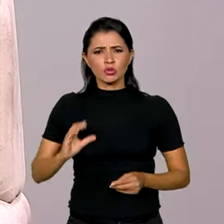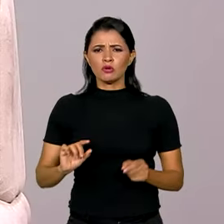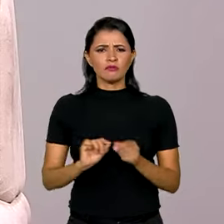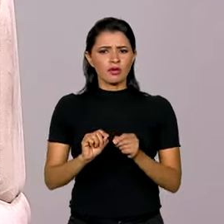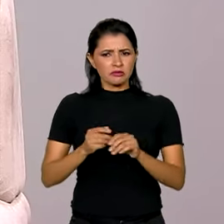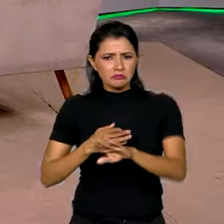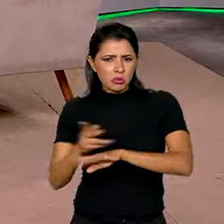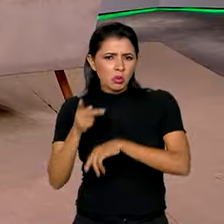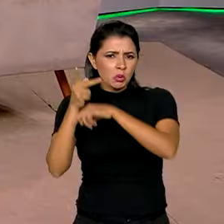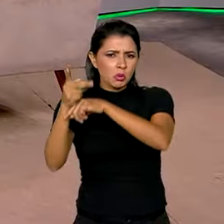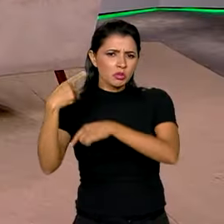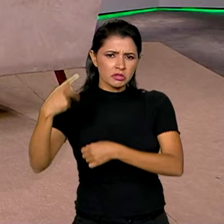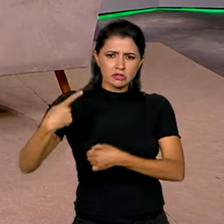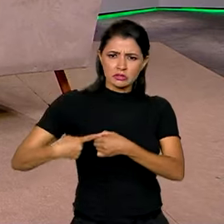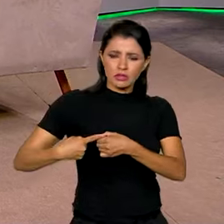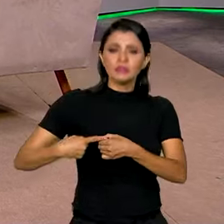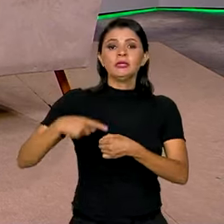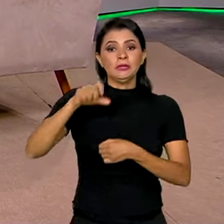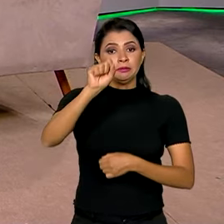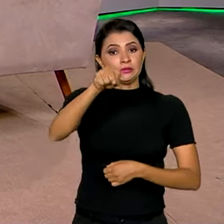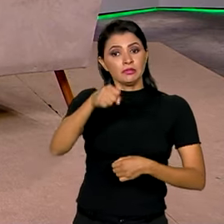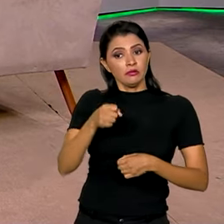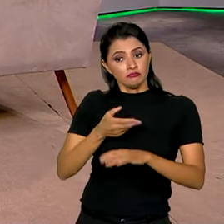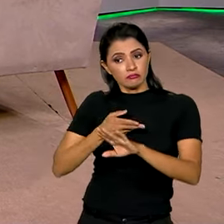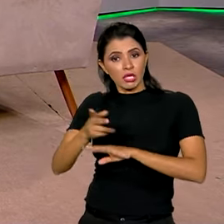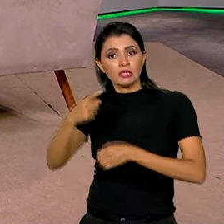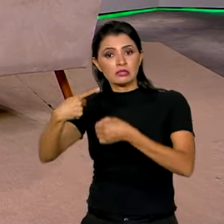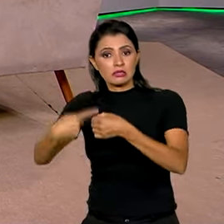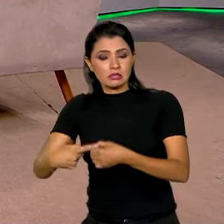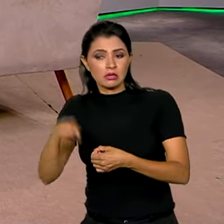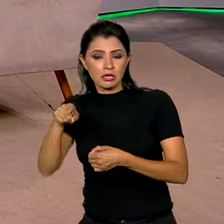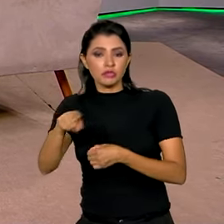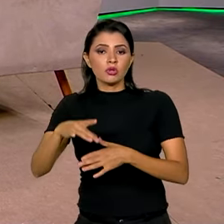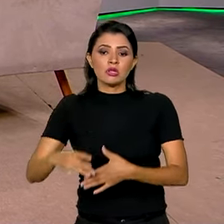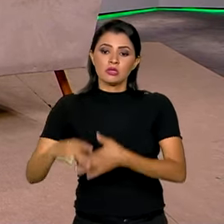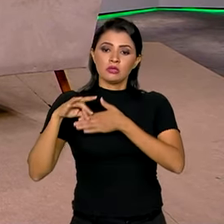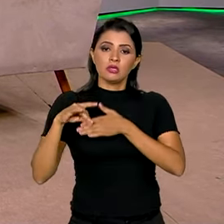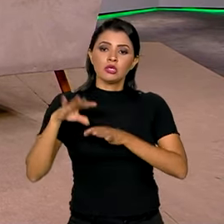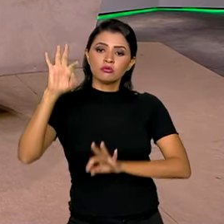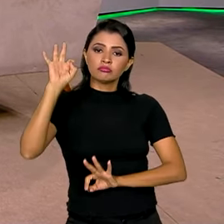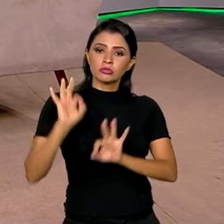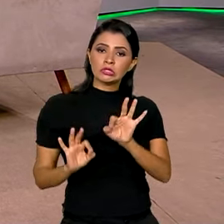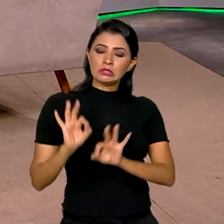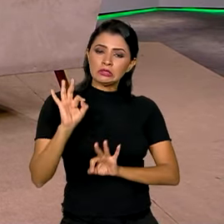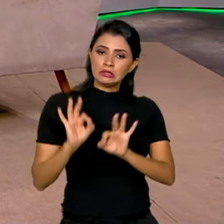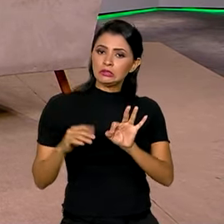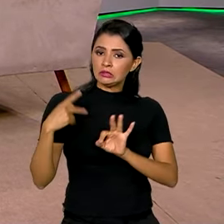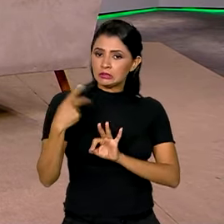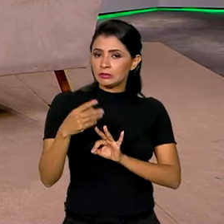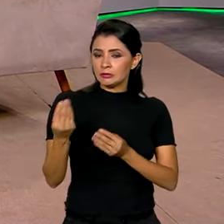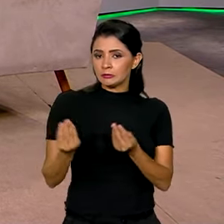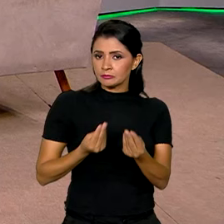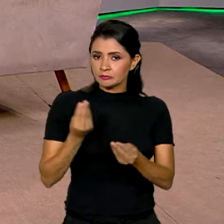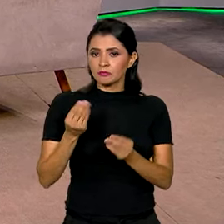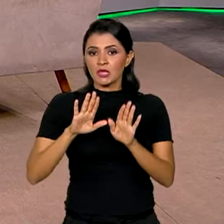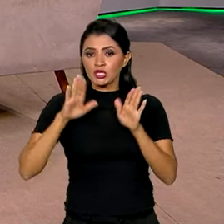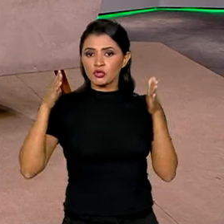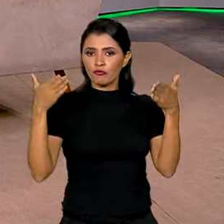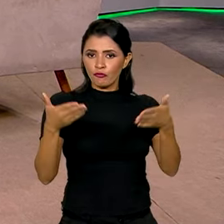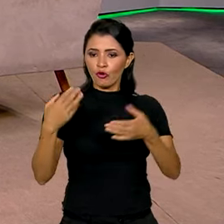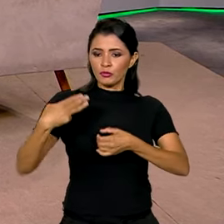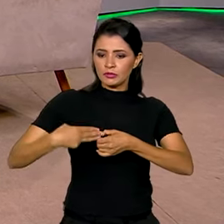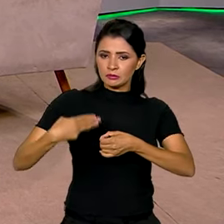na sua cidade... Olha, na sua cidade, procurar as lideranças que organizam o fórum